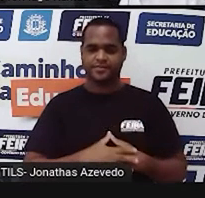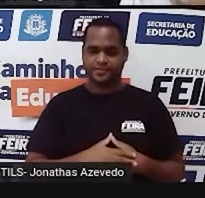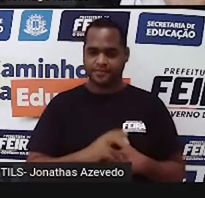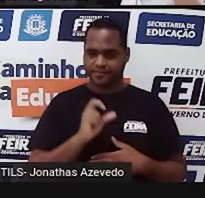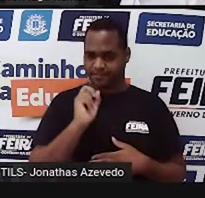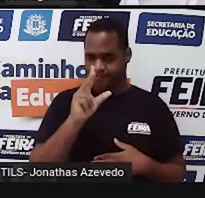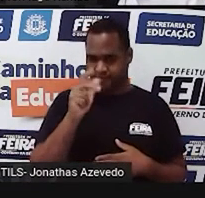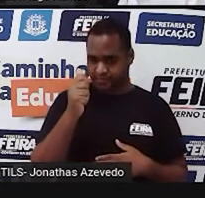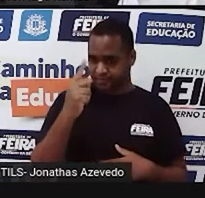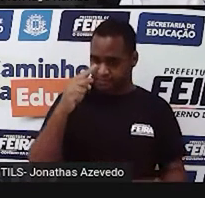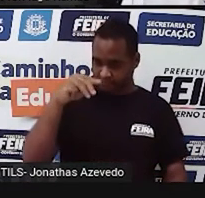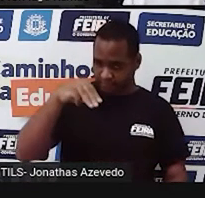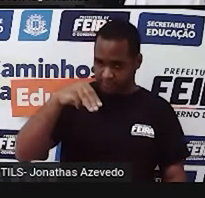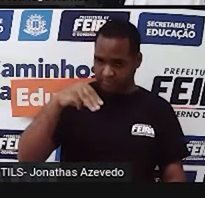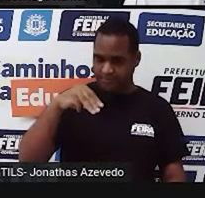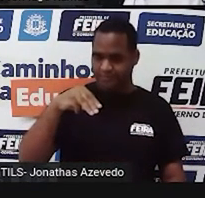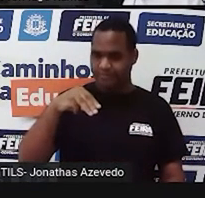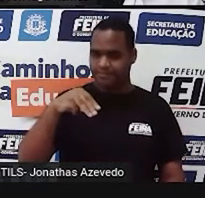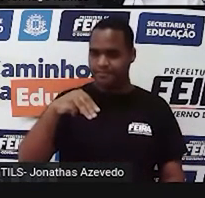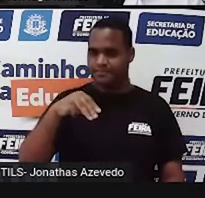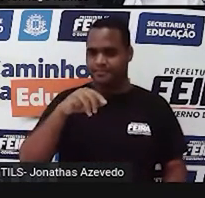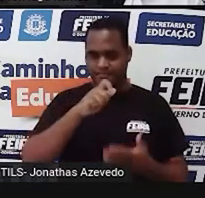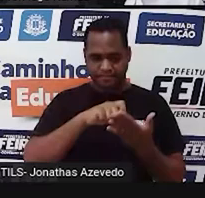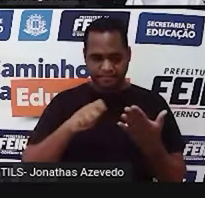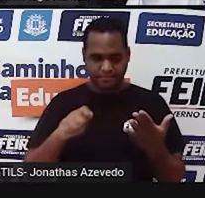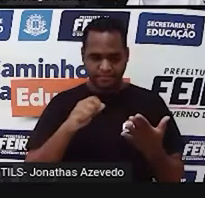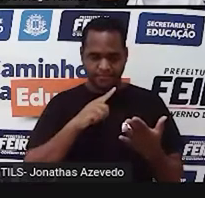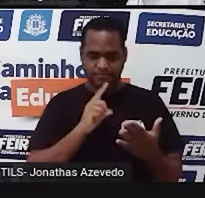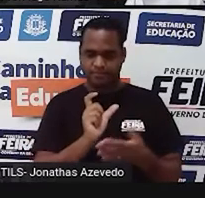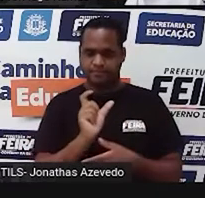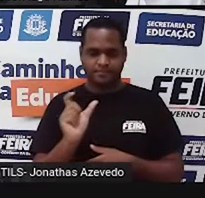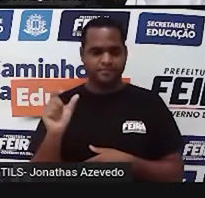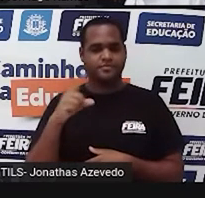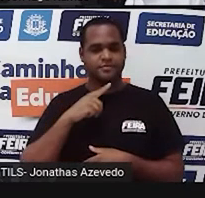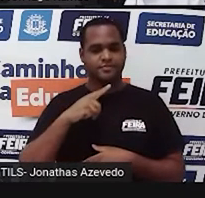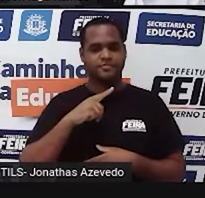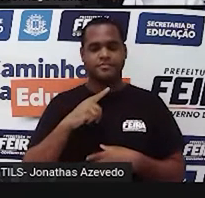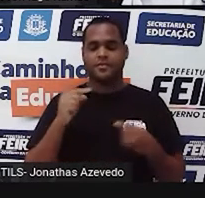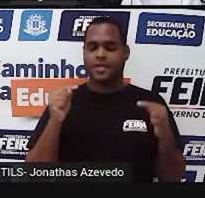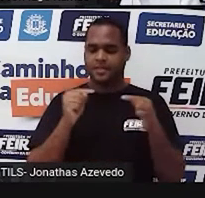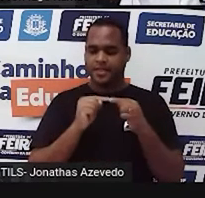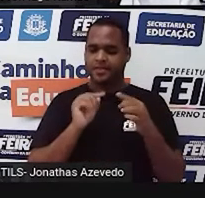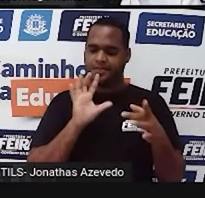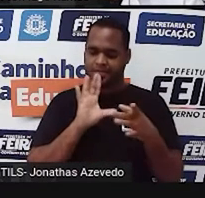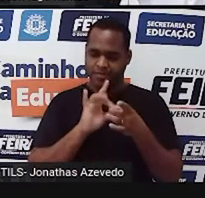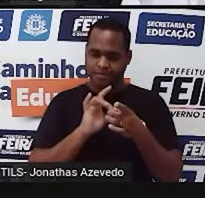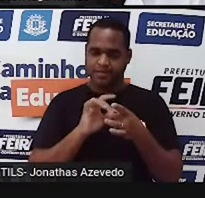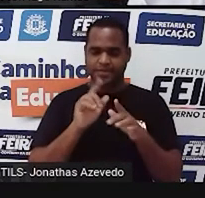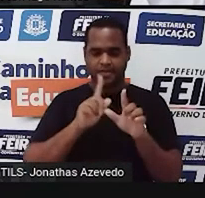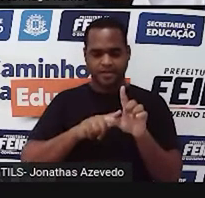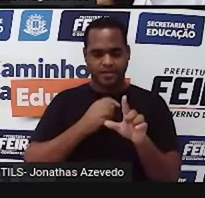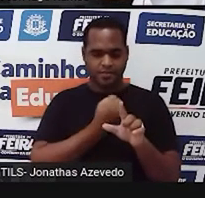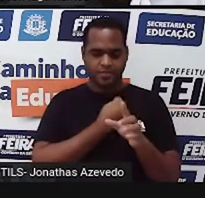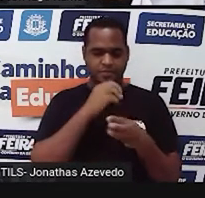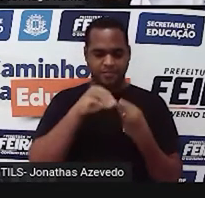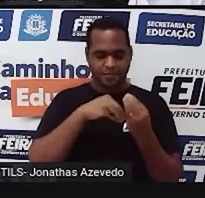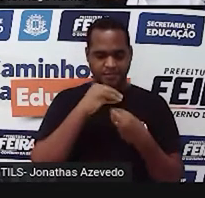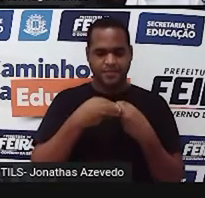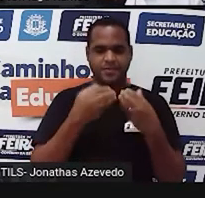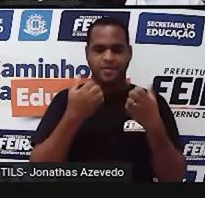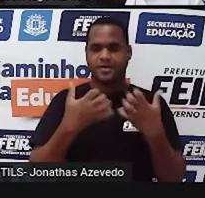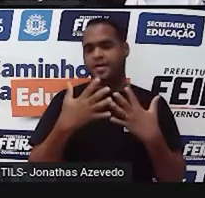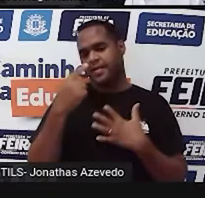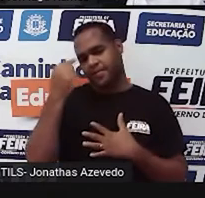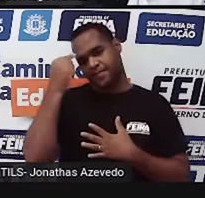tá bom? Um minuto, escrever o maior número de palavras que tem a ver com a álgebra pensando, né?